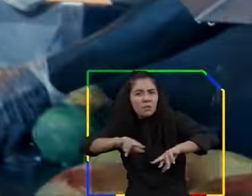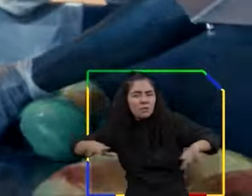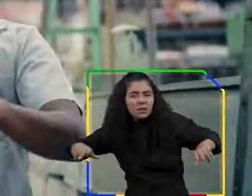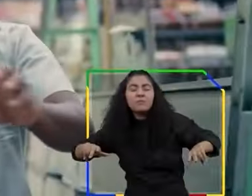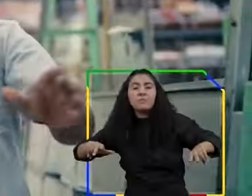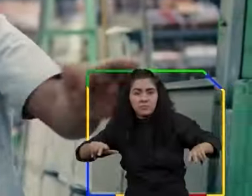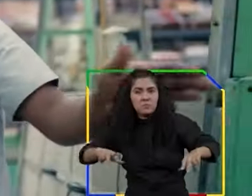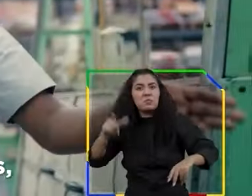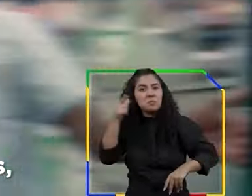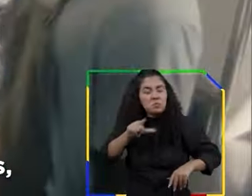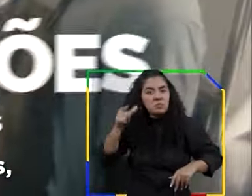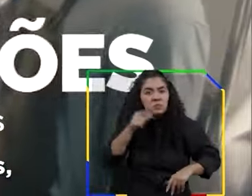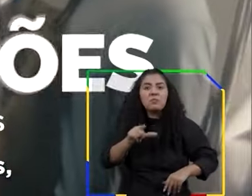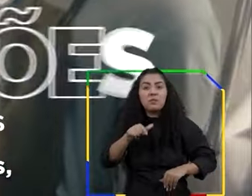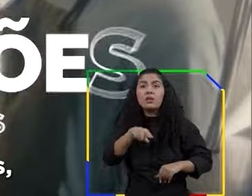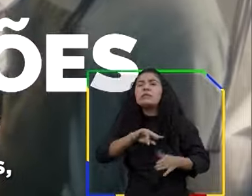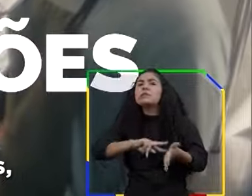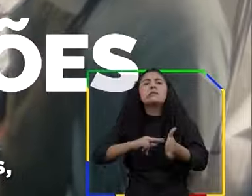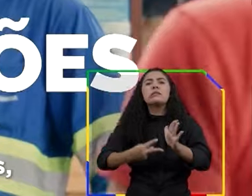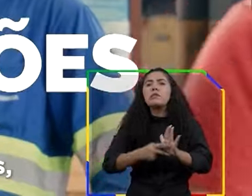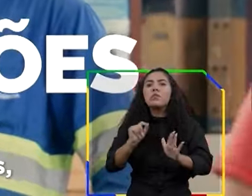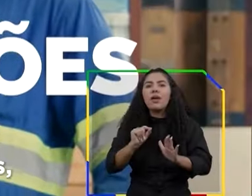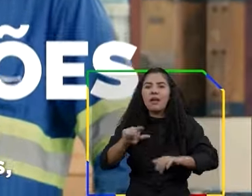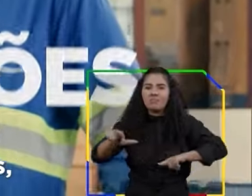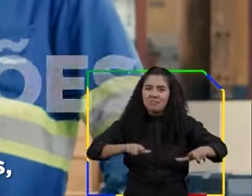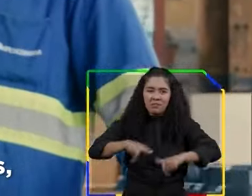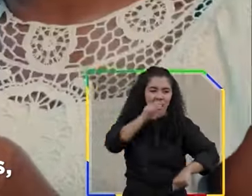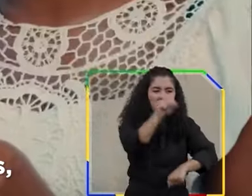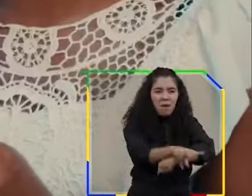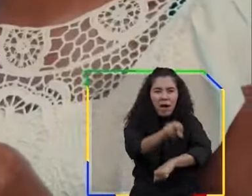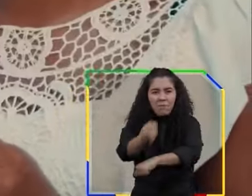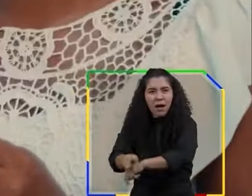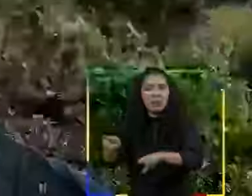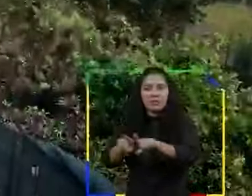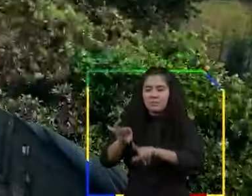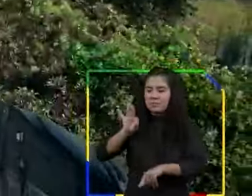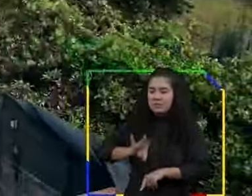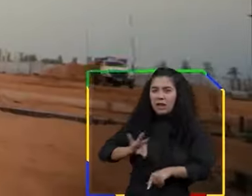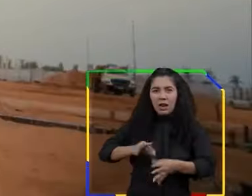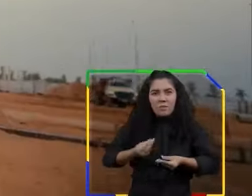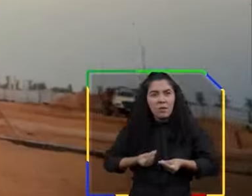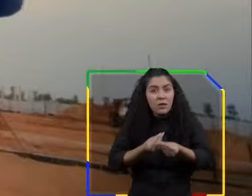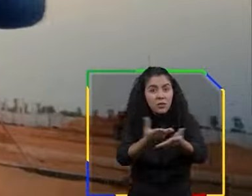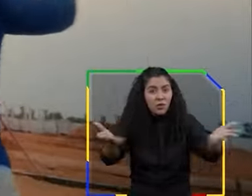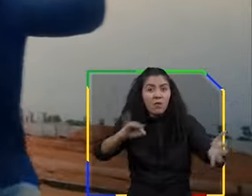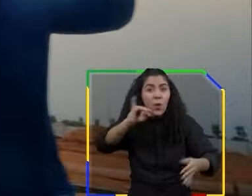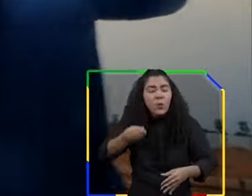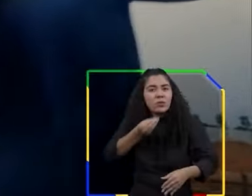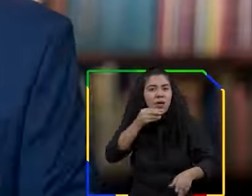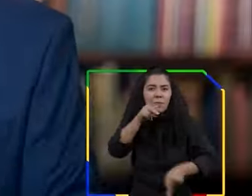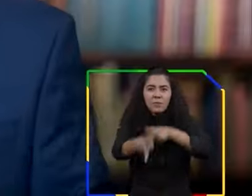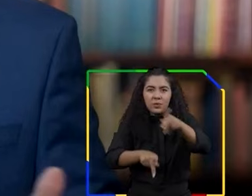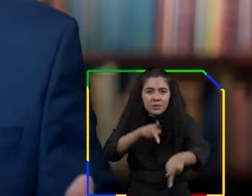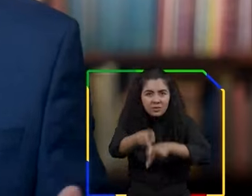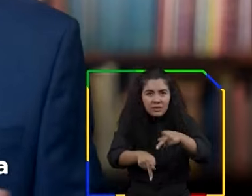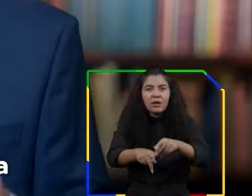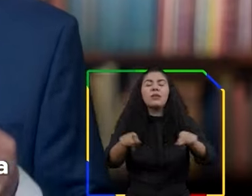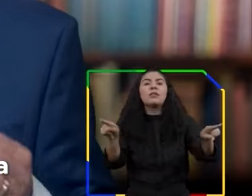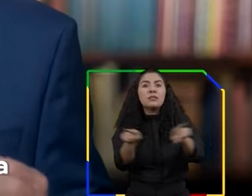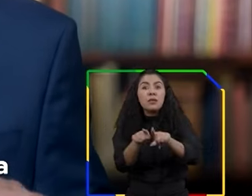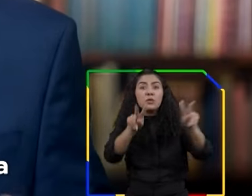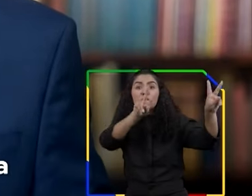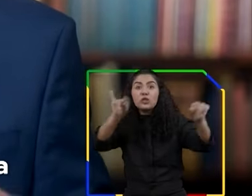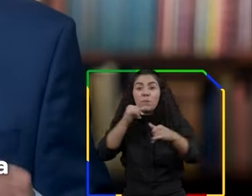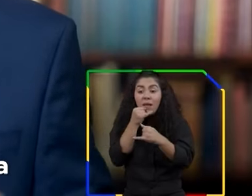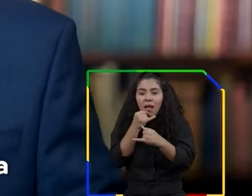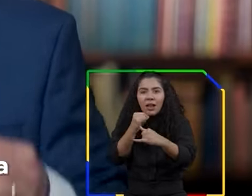de alimentos e celulotes, isso significa mais empregos, salários e oportunidade para o nosso povo. Já temos uma